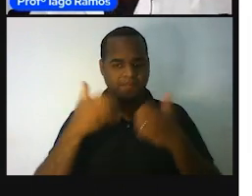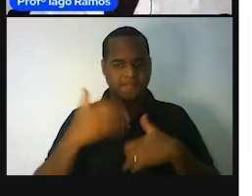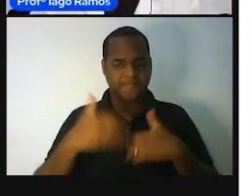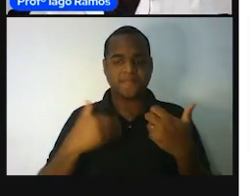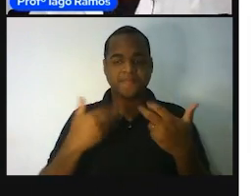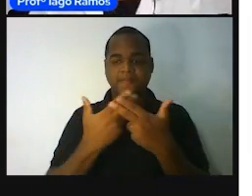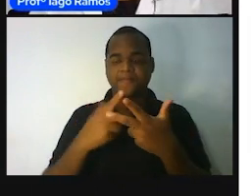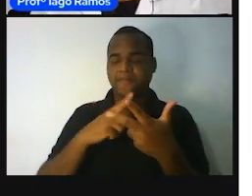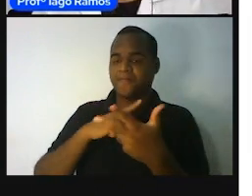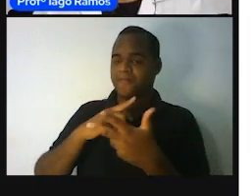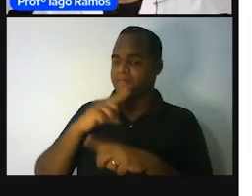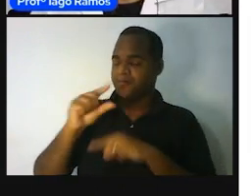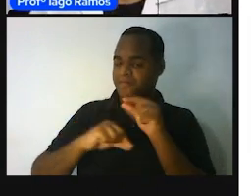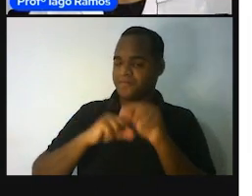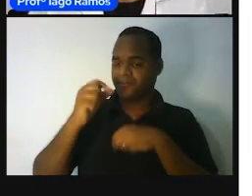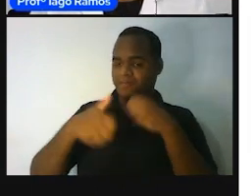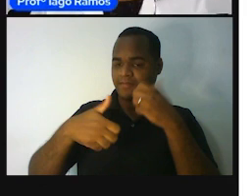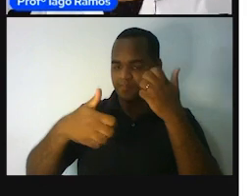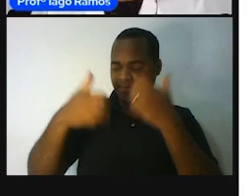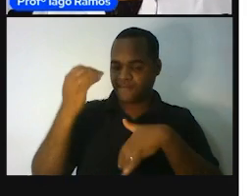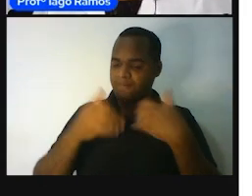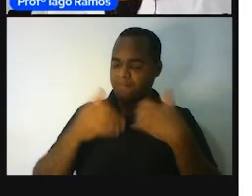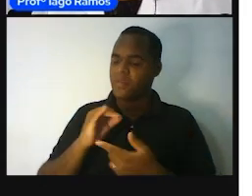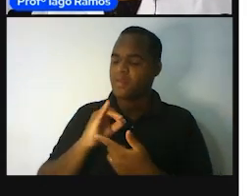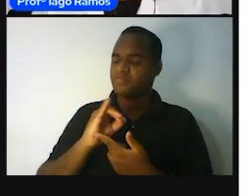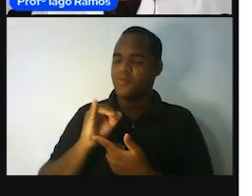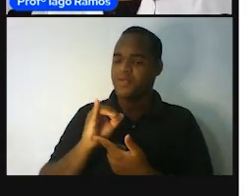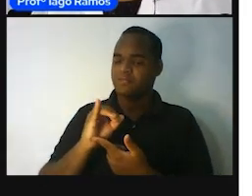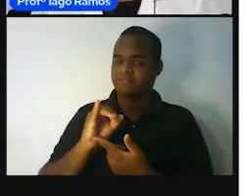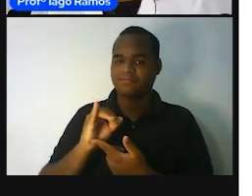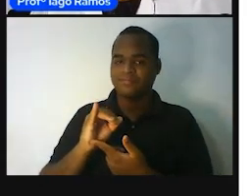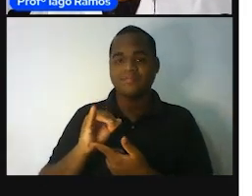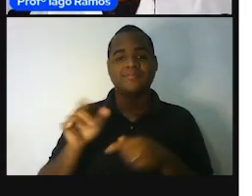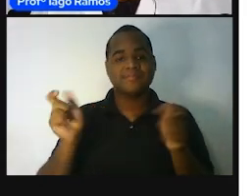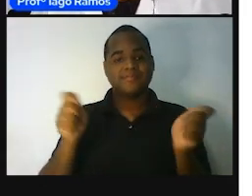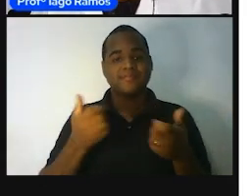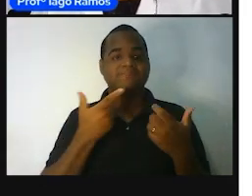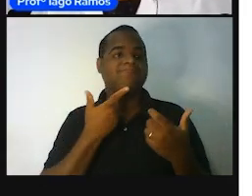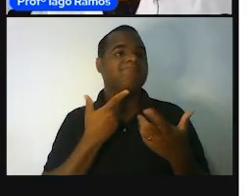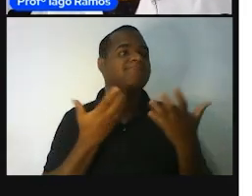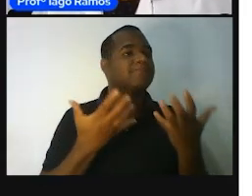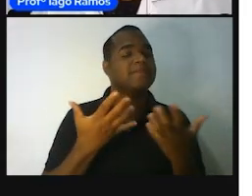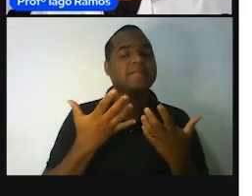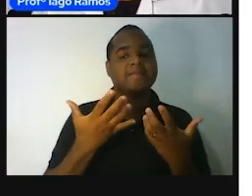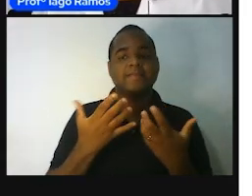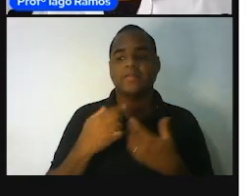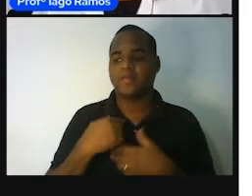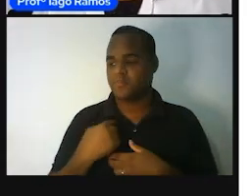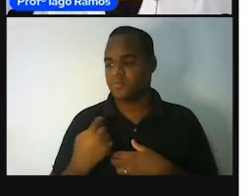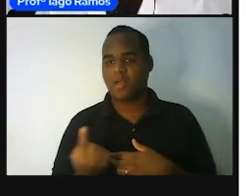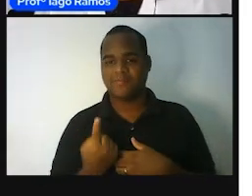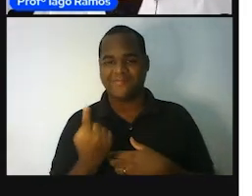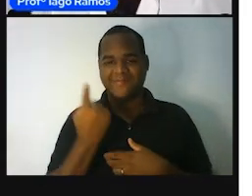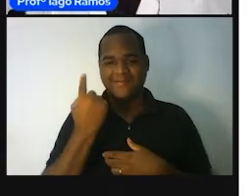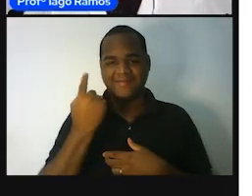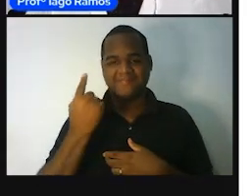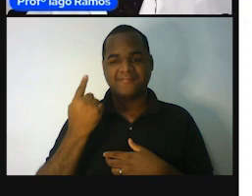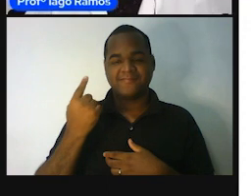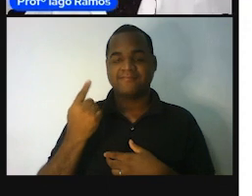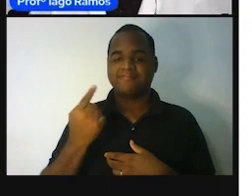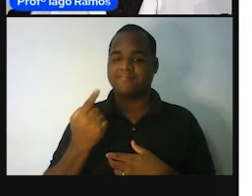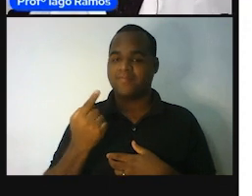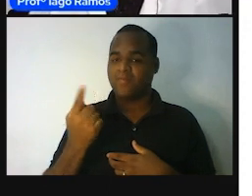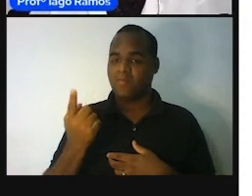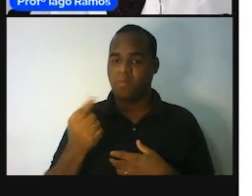a gente tem instrumentos, como o Gustavo estava falando, se a gente quer medir, lá, na nossa altura, a gente pode,